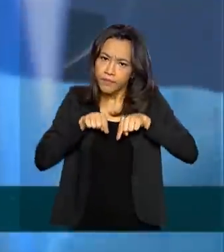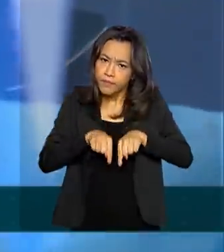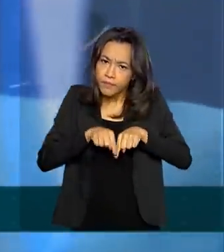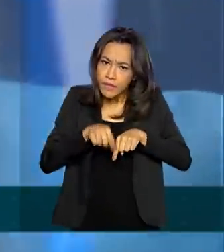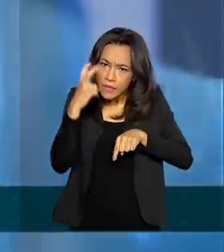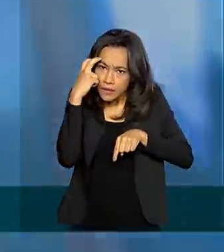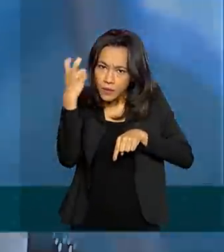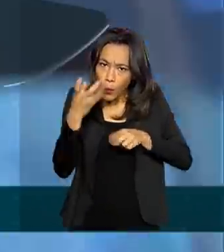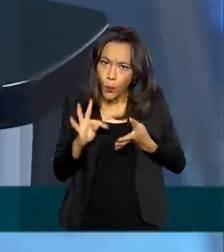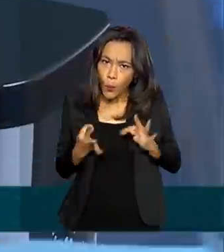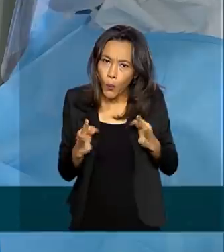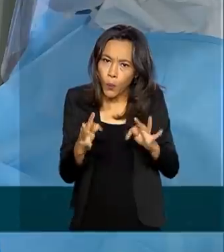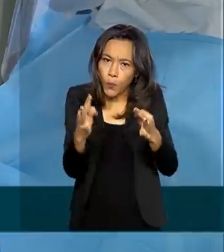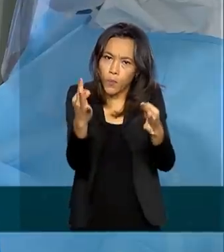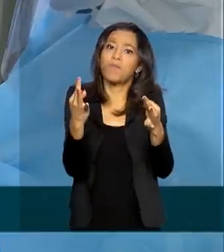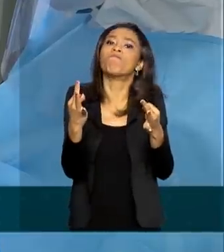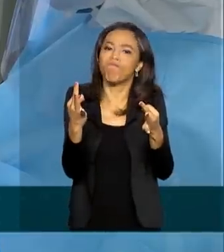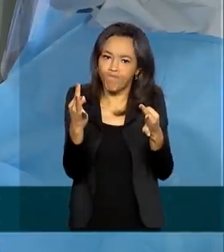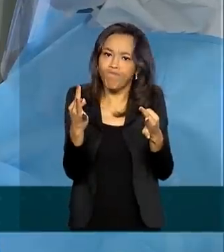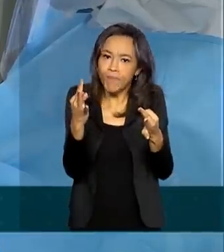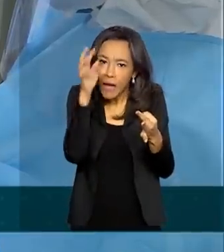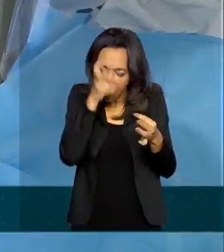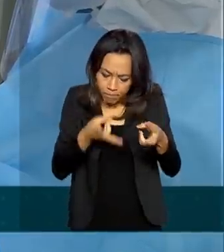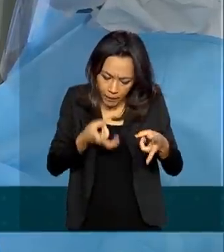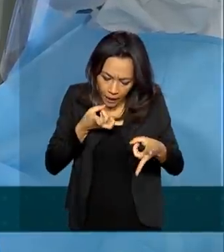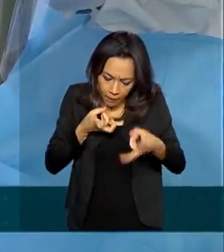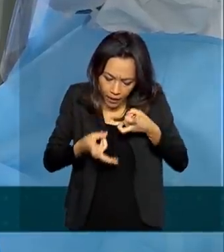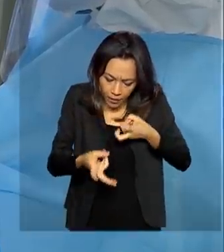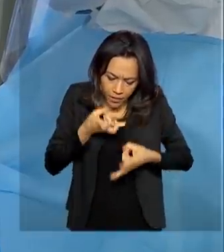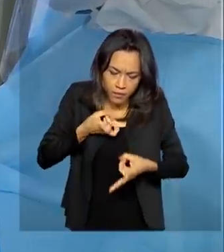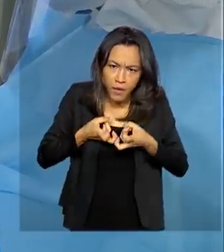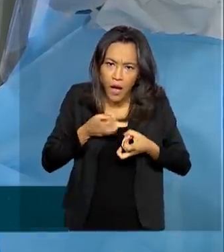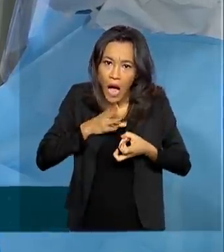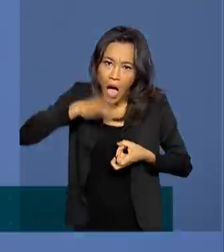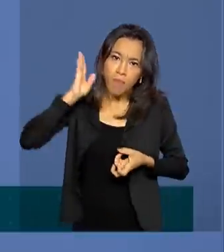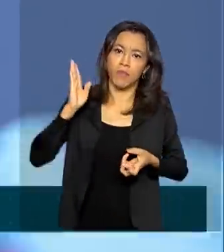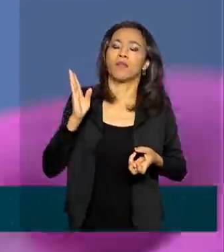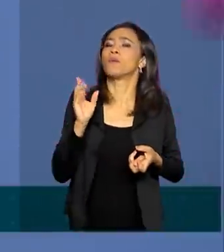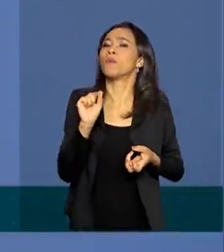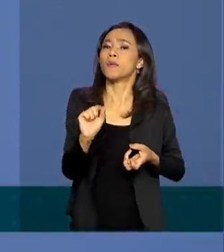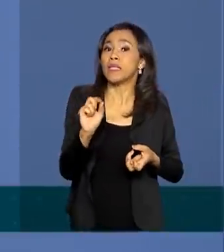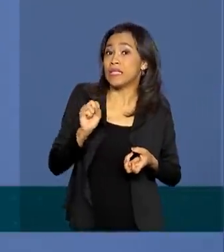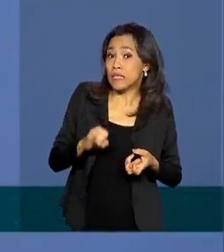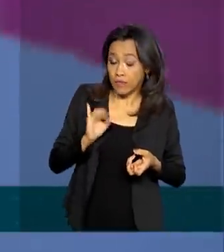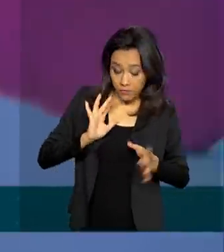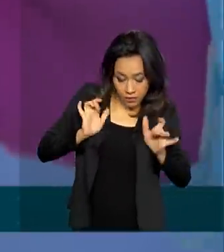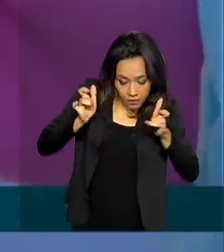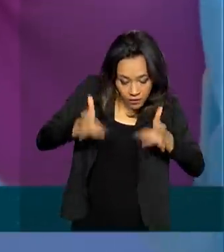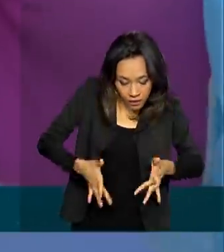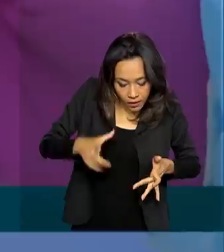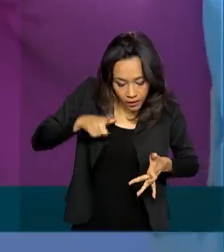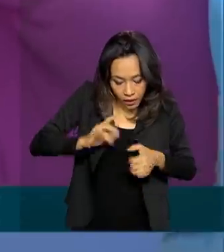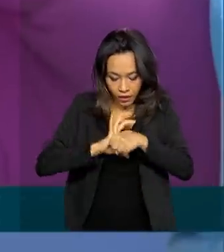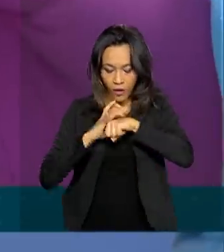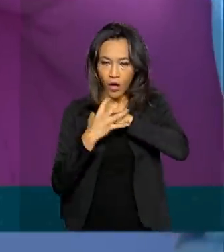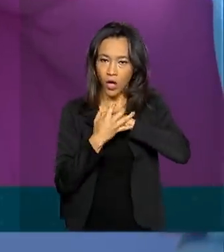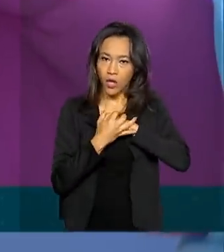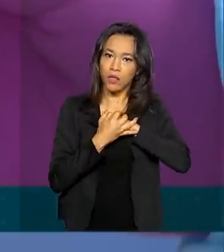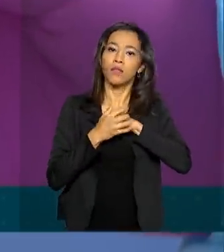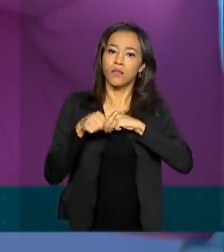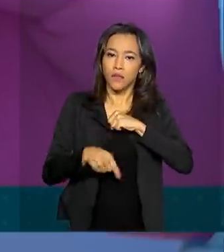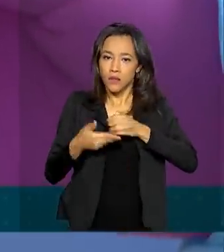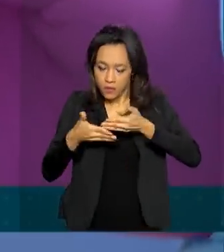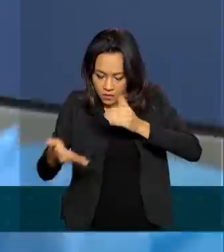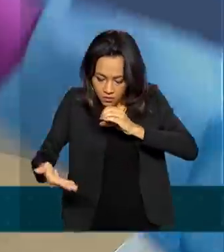inteligência artificial, que está aprendendo a identificar de forma rápida se há presença do novo coronavírus na